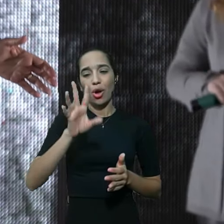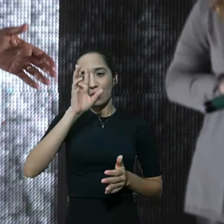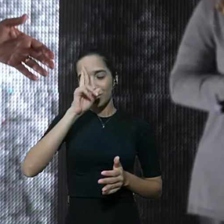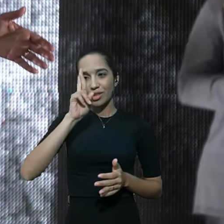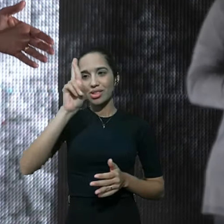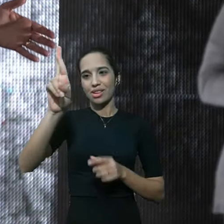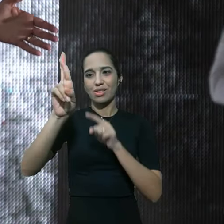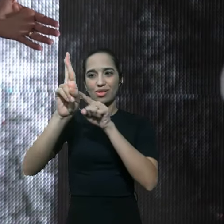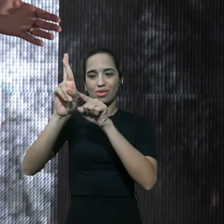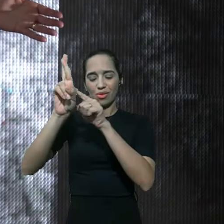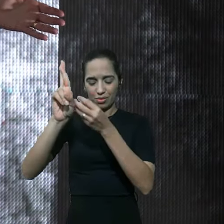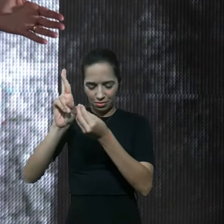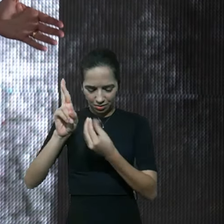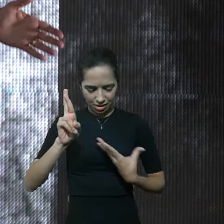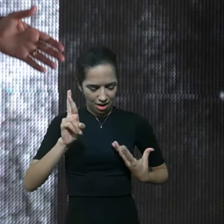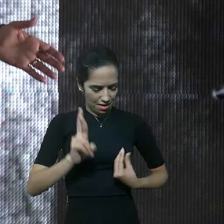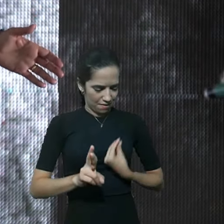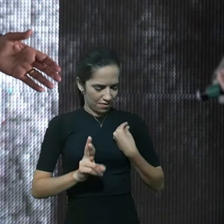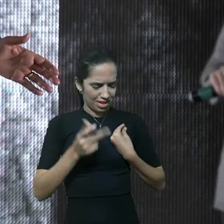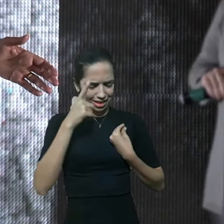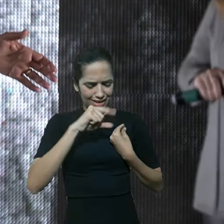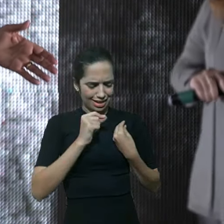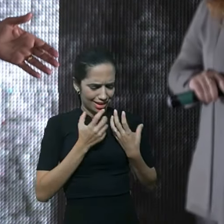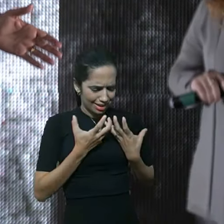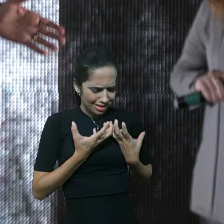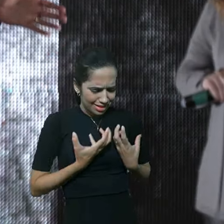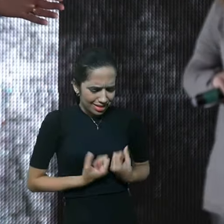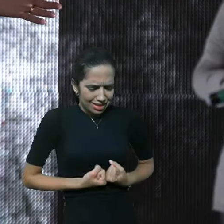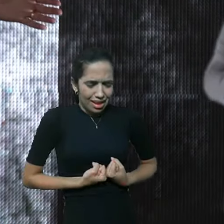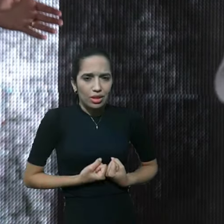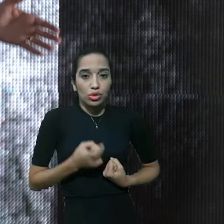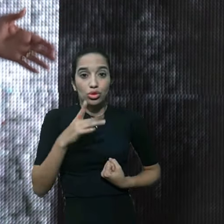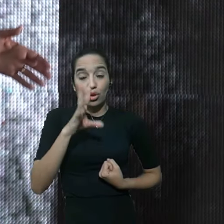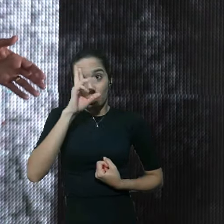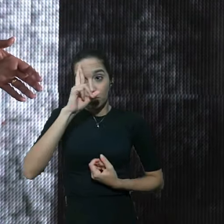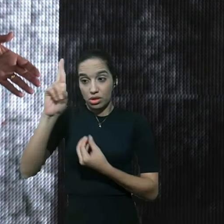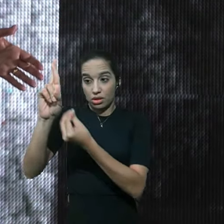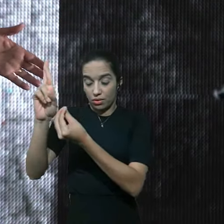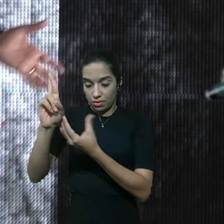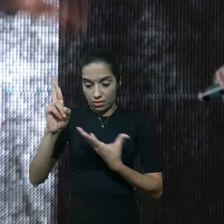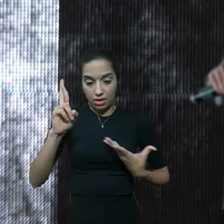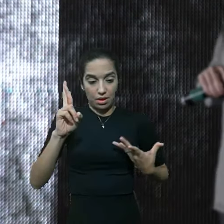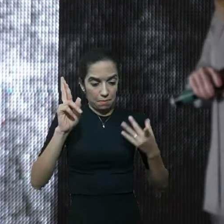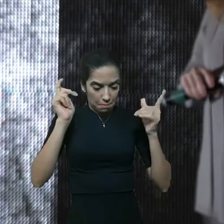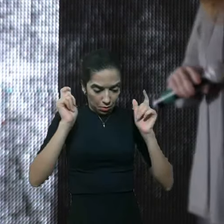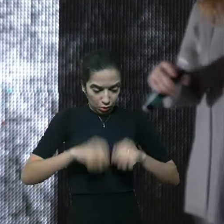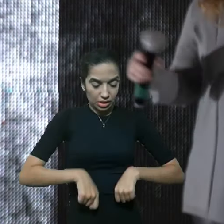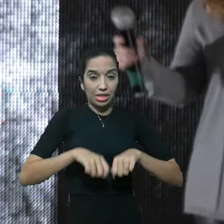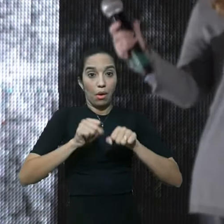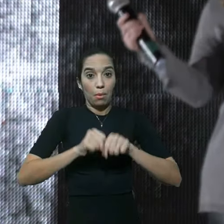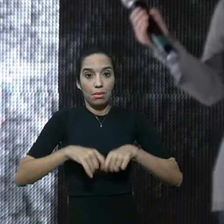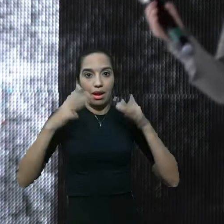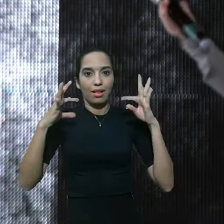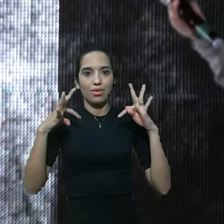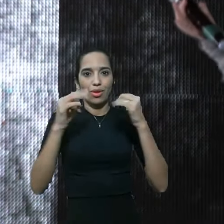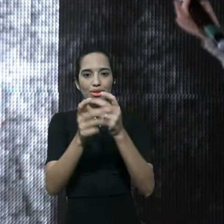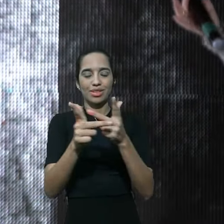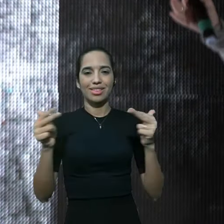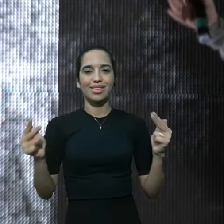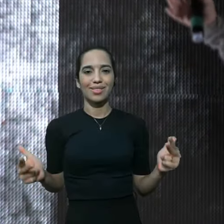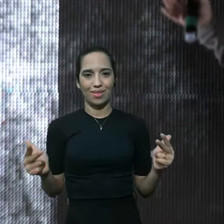o Senhor traz a vida aquele que está cansado só o Senhor pode fazer todas as coisas